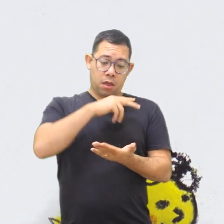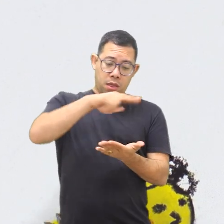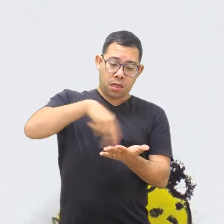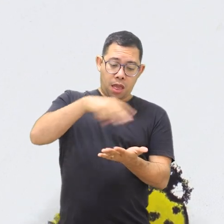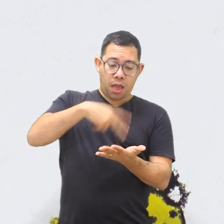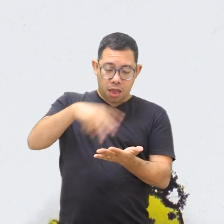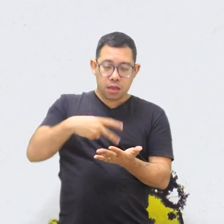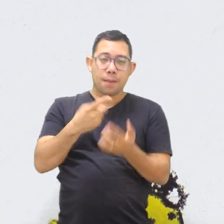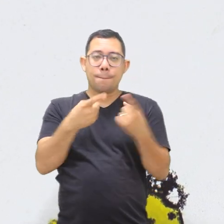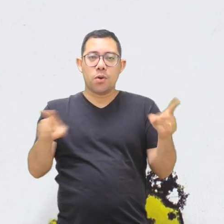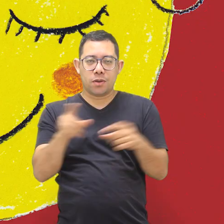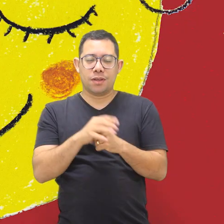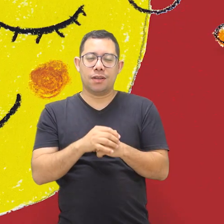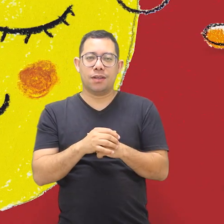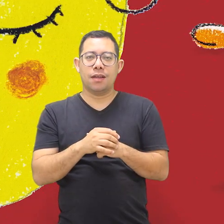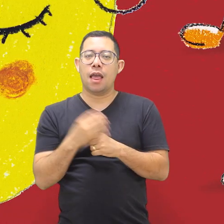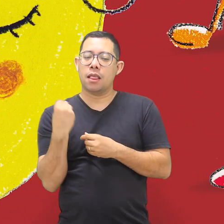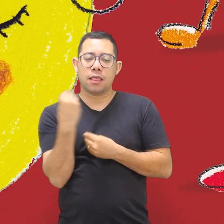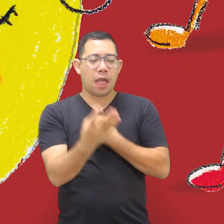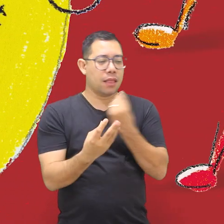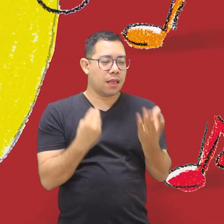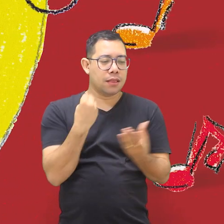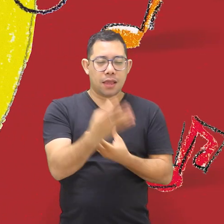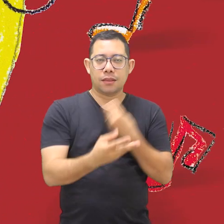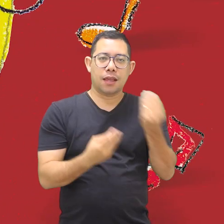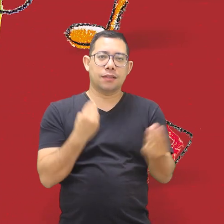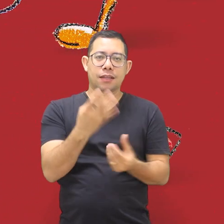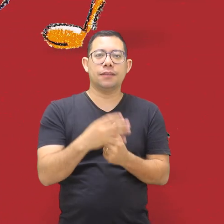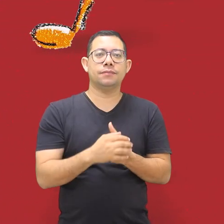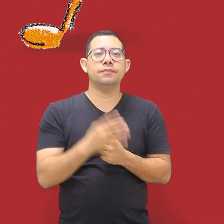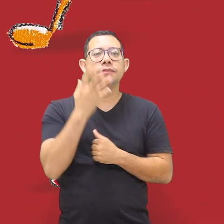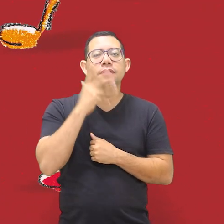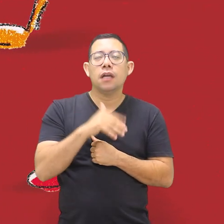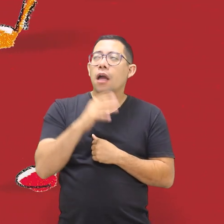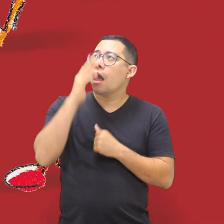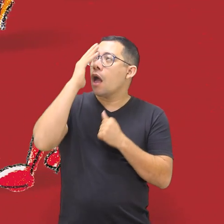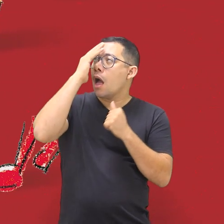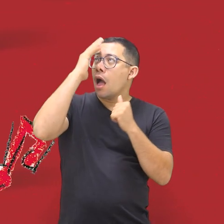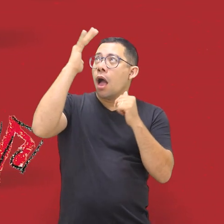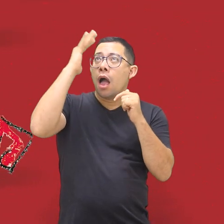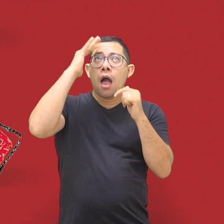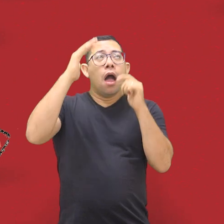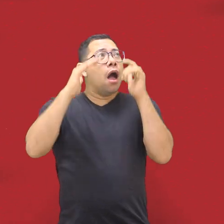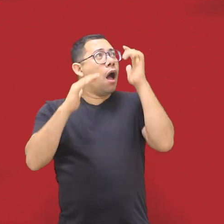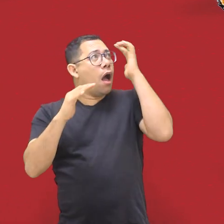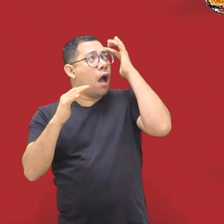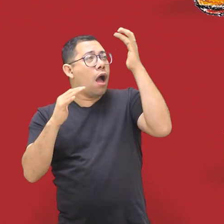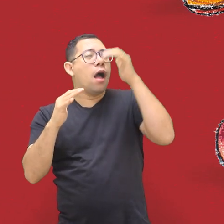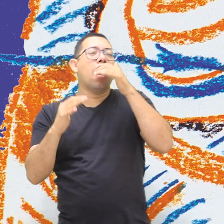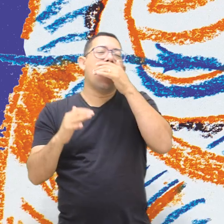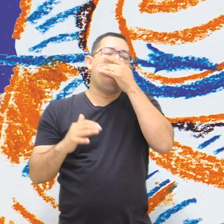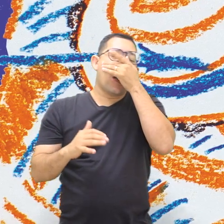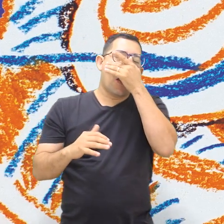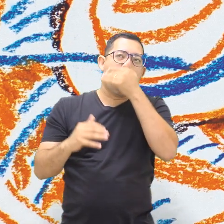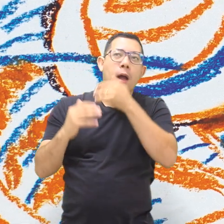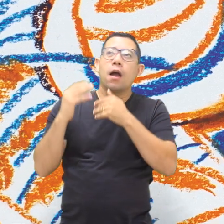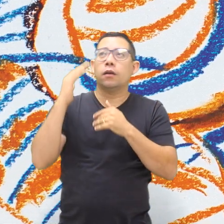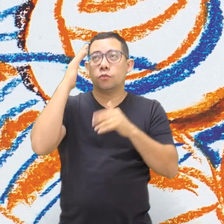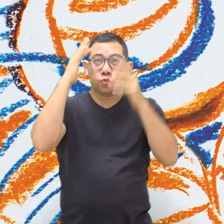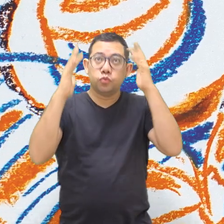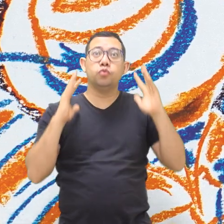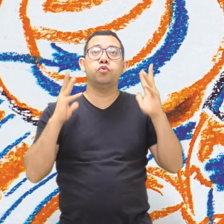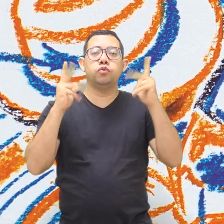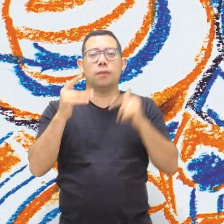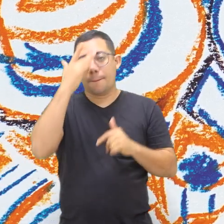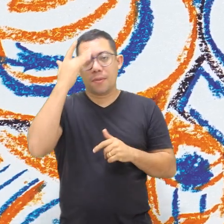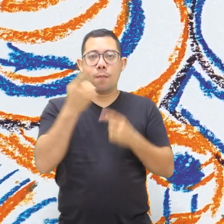dança e música, ela passa a imaginar os instrumentos de percussão de uma bateria de escola de samba. E entram em cena essas cores,